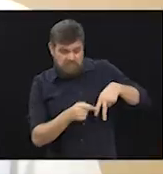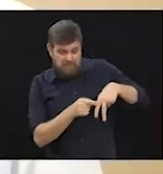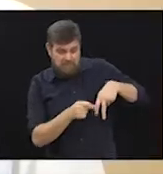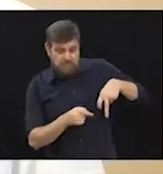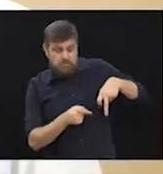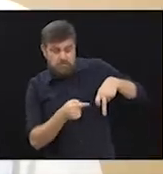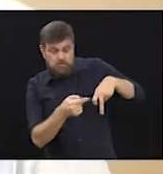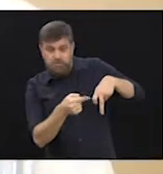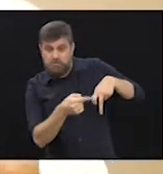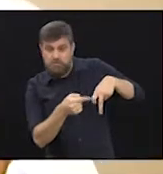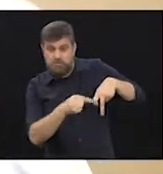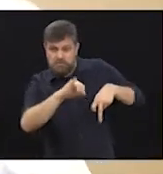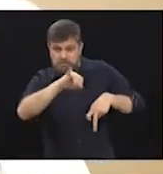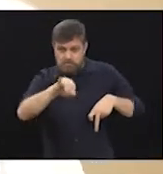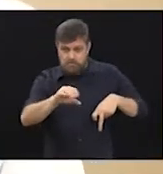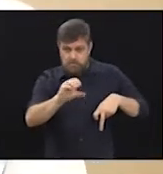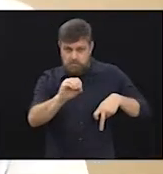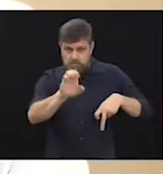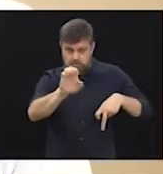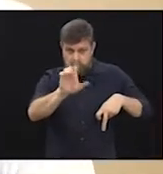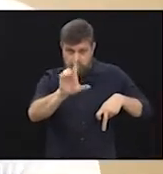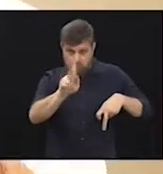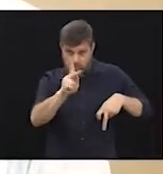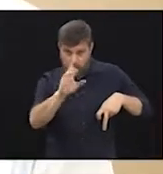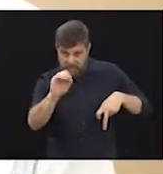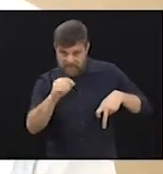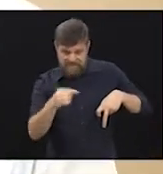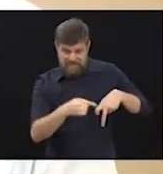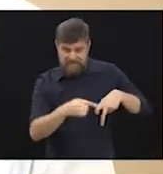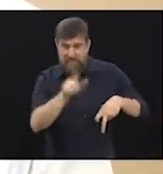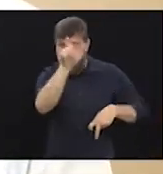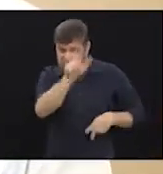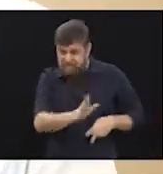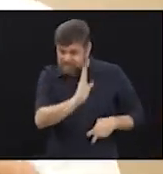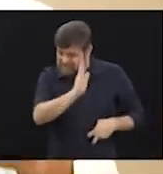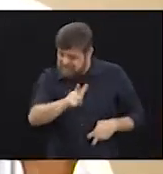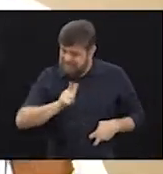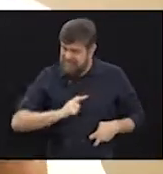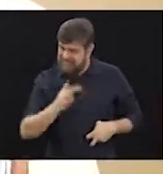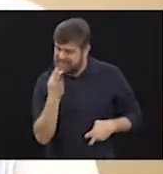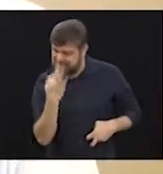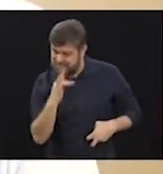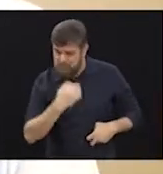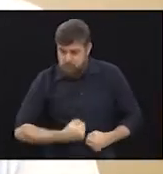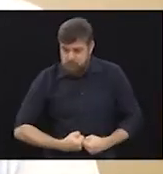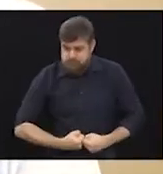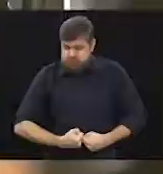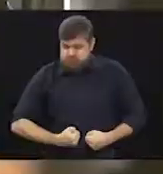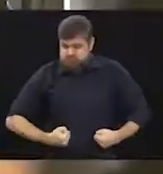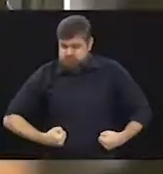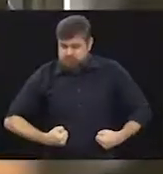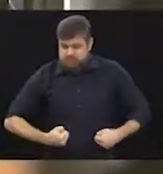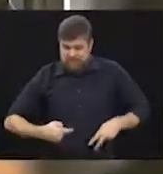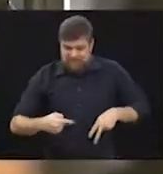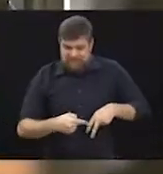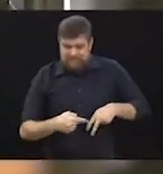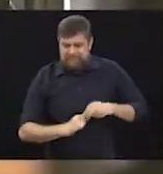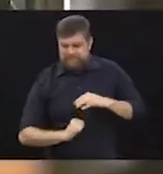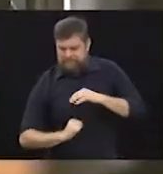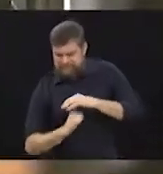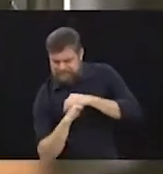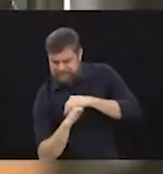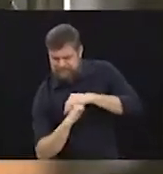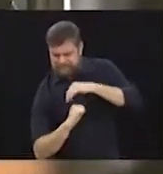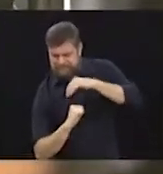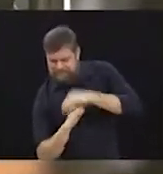por exemplo. Então, se você já tem uma tendência a ter uma osteoartrite, uma artrose e ganha muito peso, você vai trazer